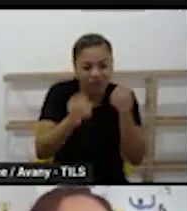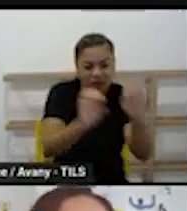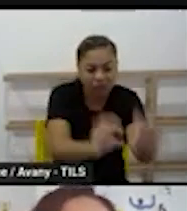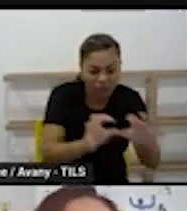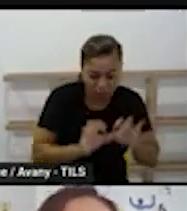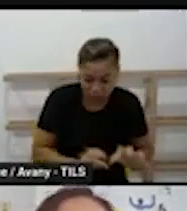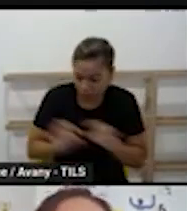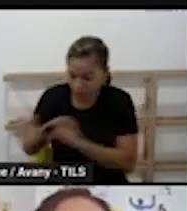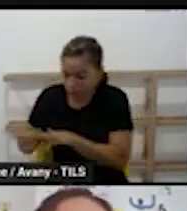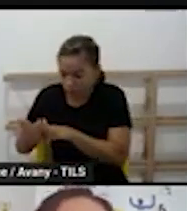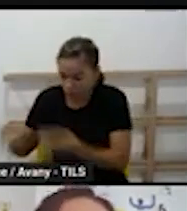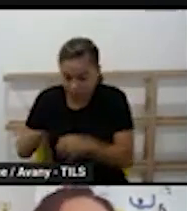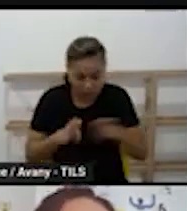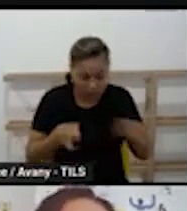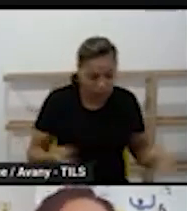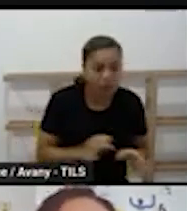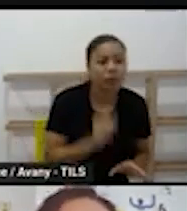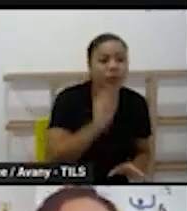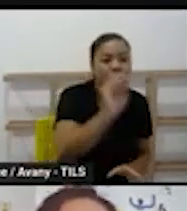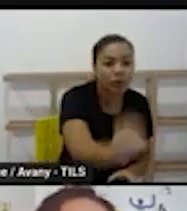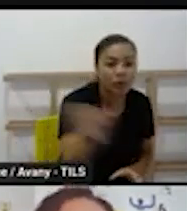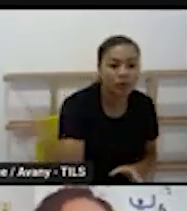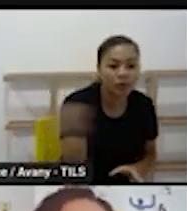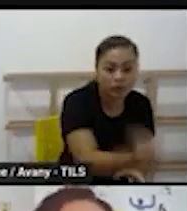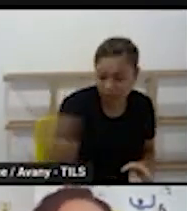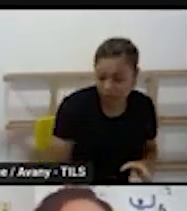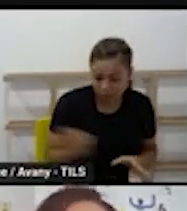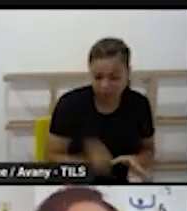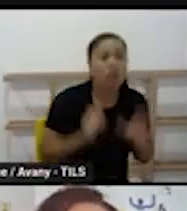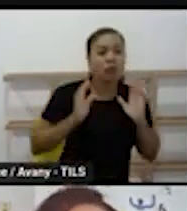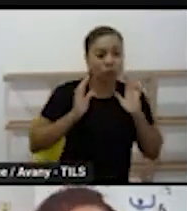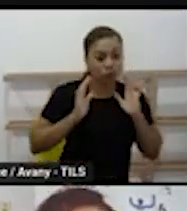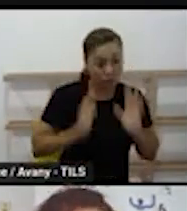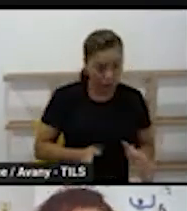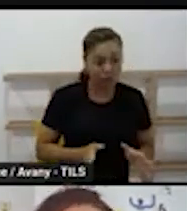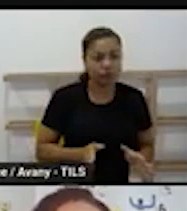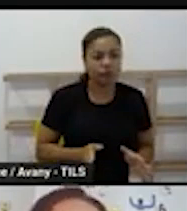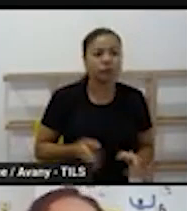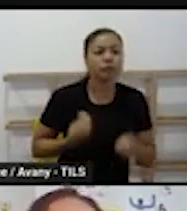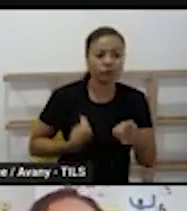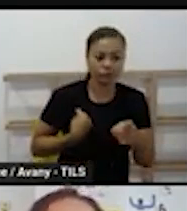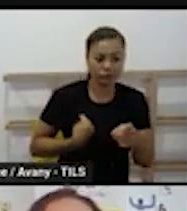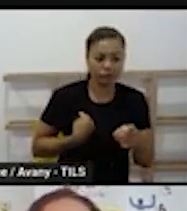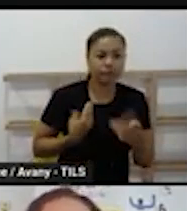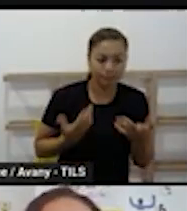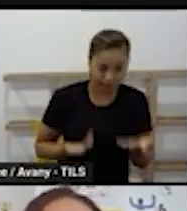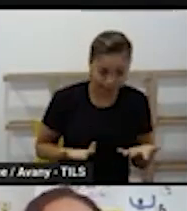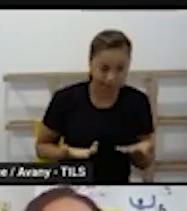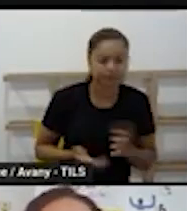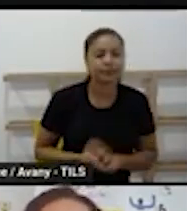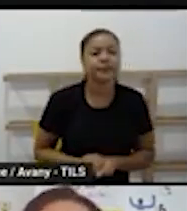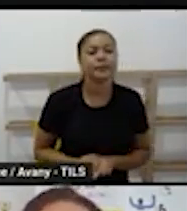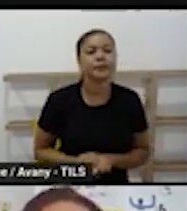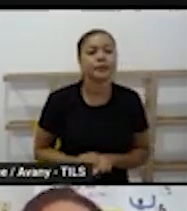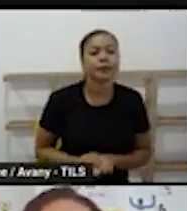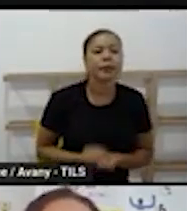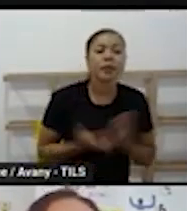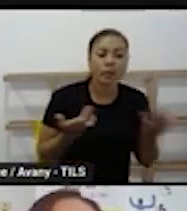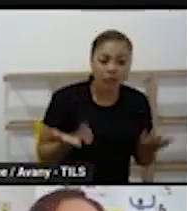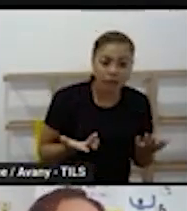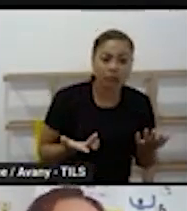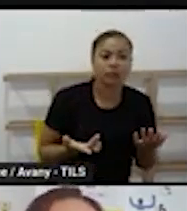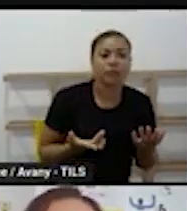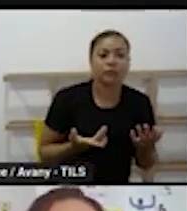encontrar massa na mesa para elas manusearem e explorarem a massa de modelar então esse material é preparado